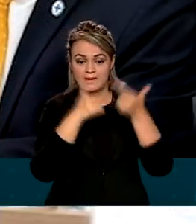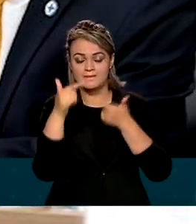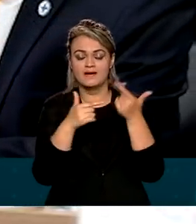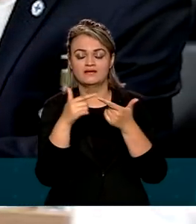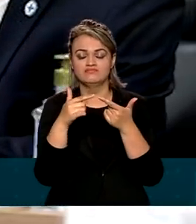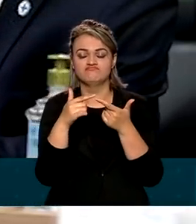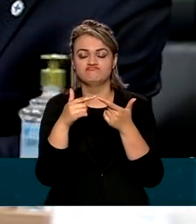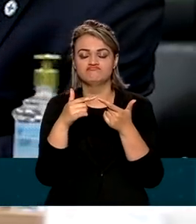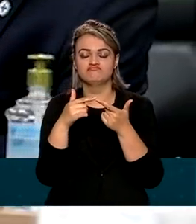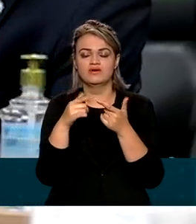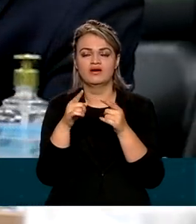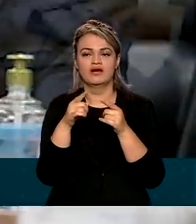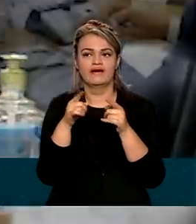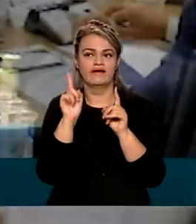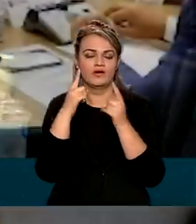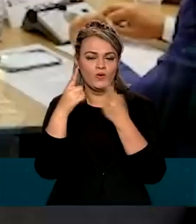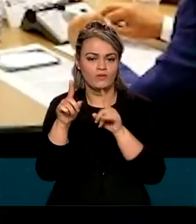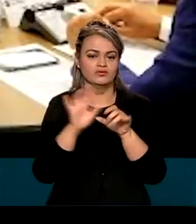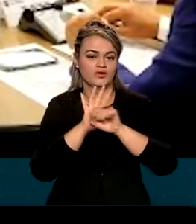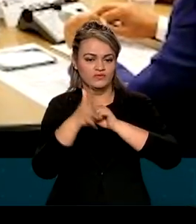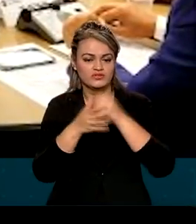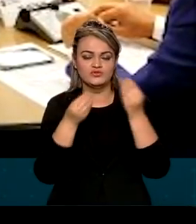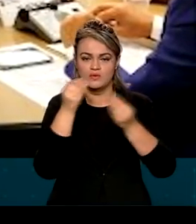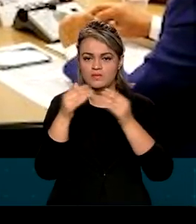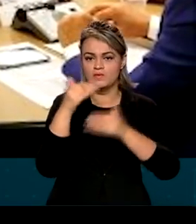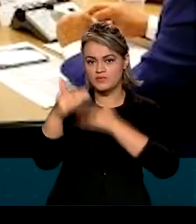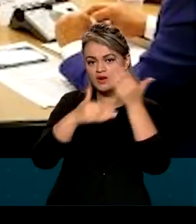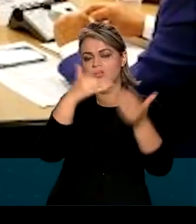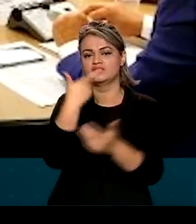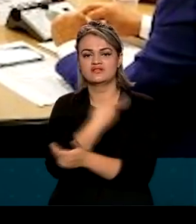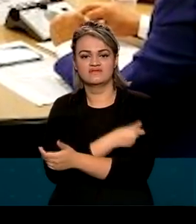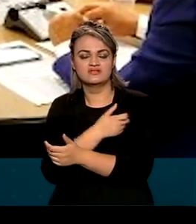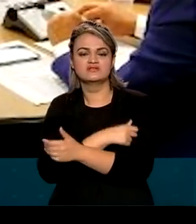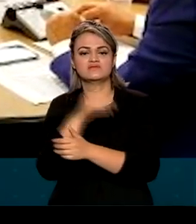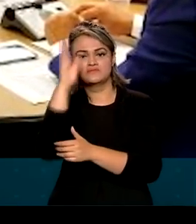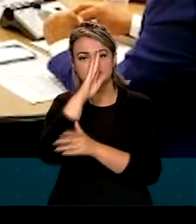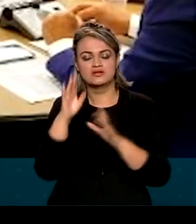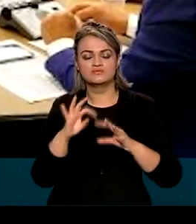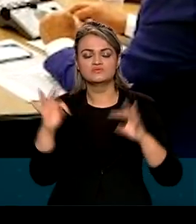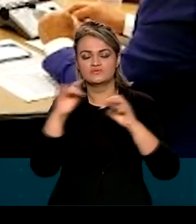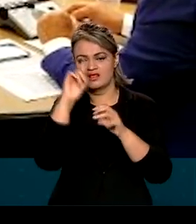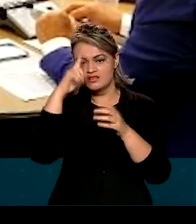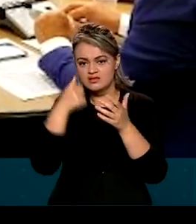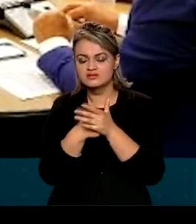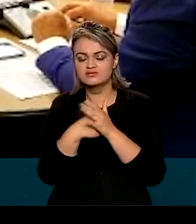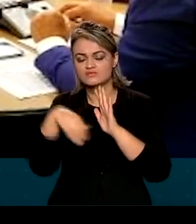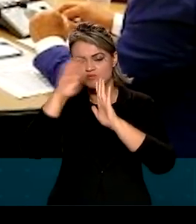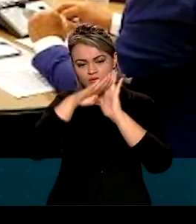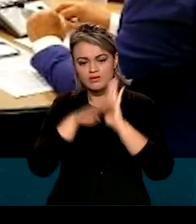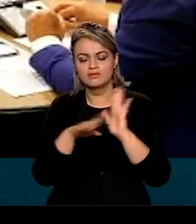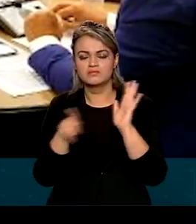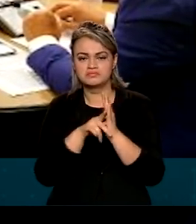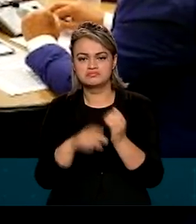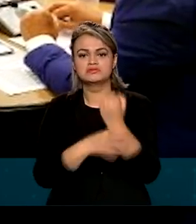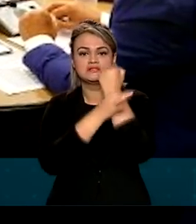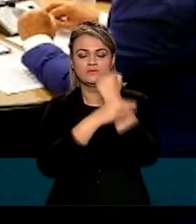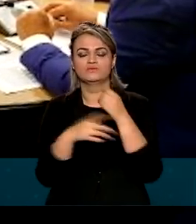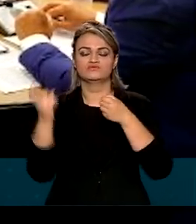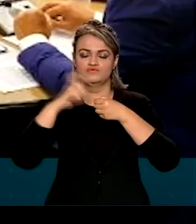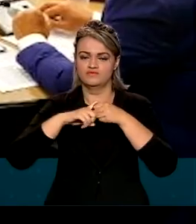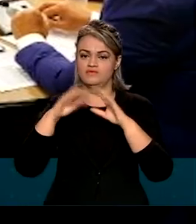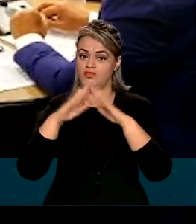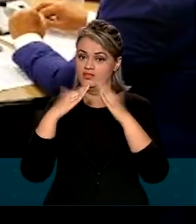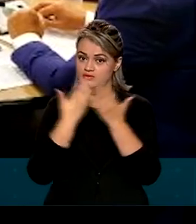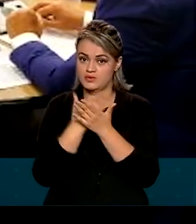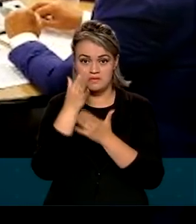à pandemia da Covid-19 e também o avanço da vacinação em todo o país e a definição de protocolos seguros para a volta às aulas.